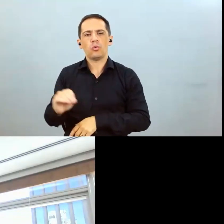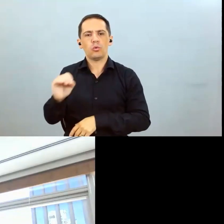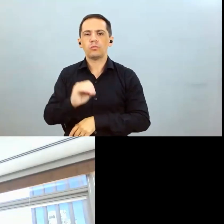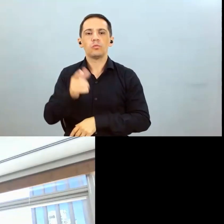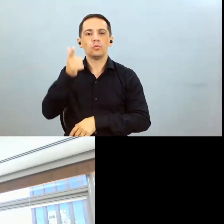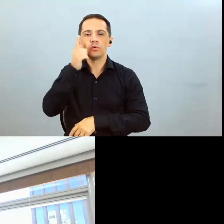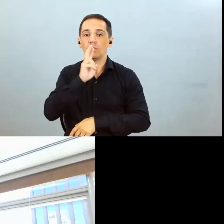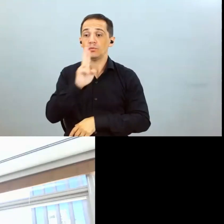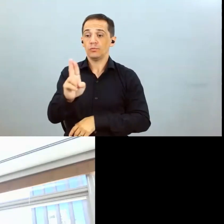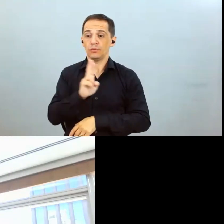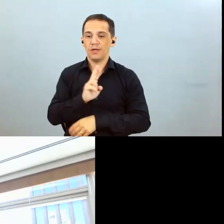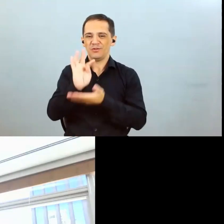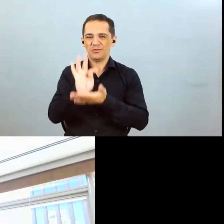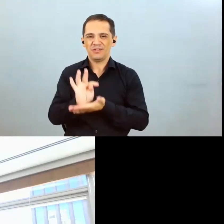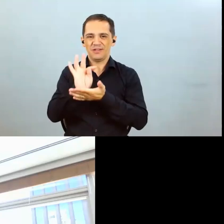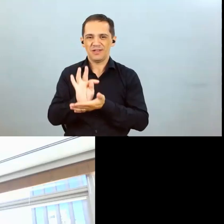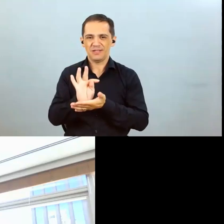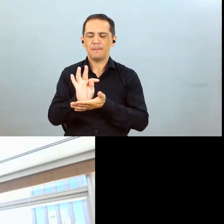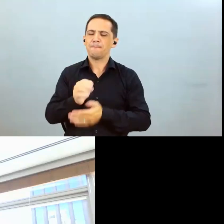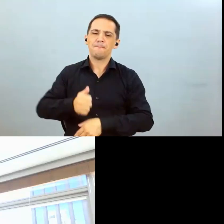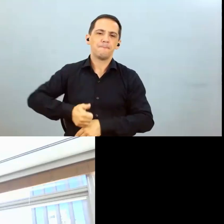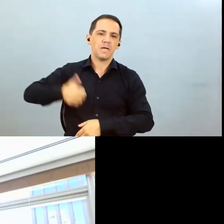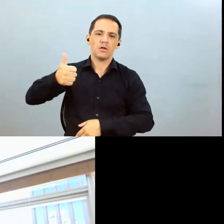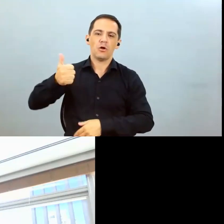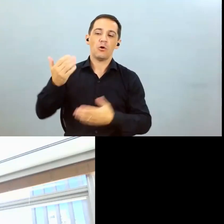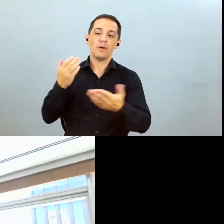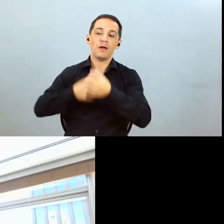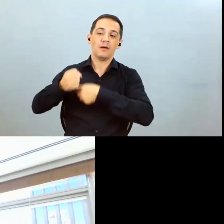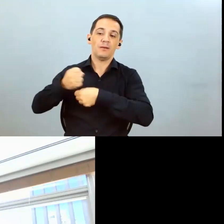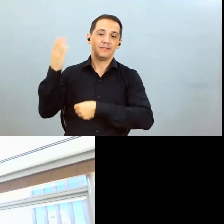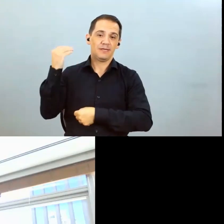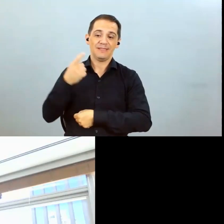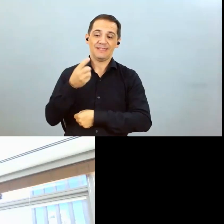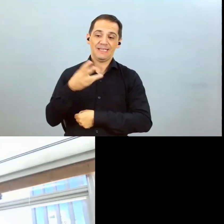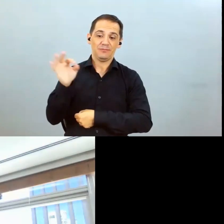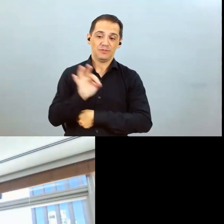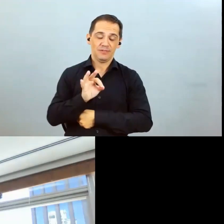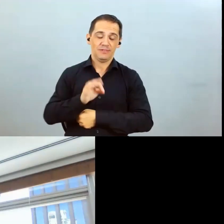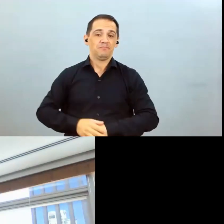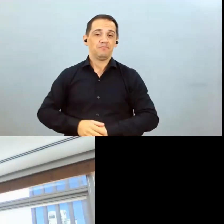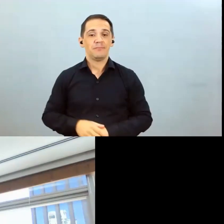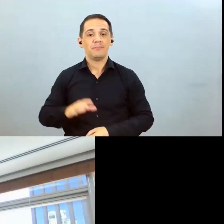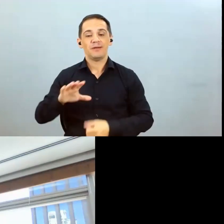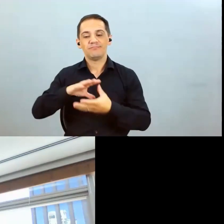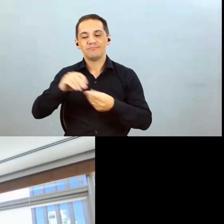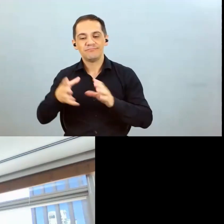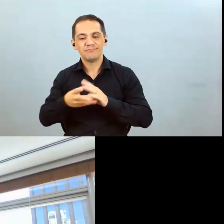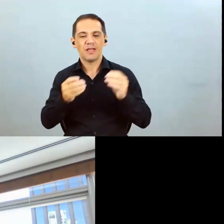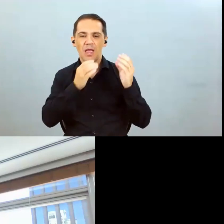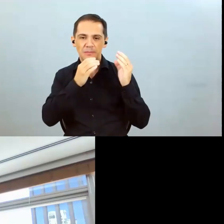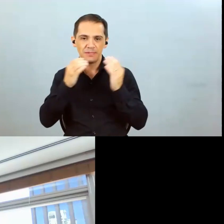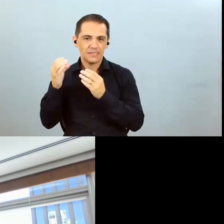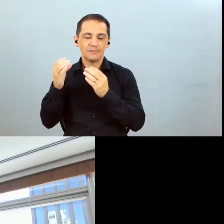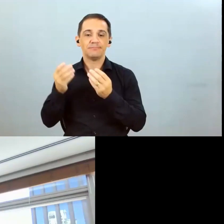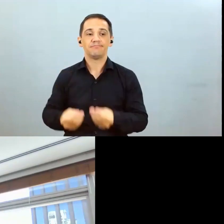por tonelada vendida foi melhor do que o do ano passado, em torno de 13% melhor do que do ano passado. Mas o algodão e o milho foram entregues